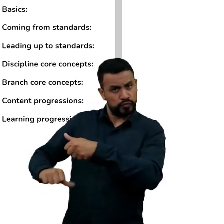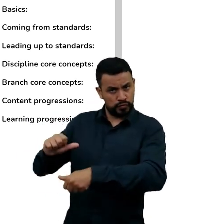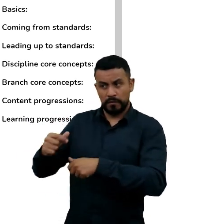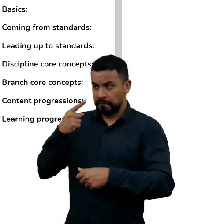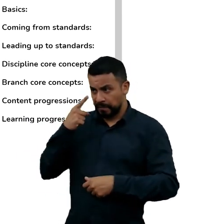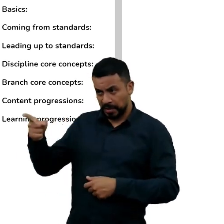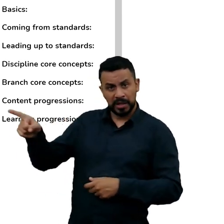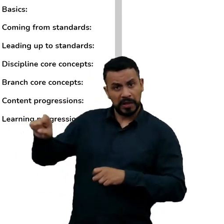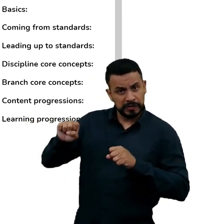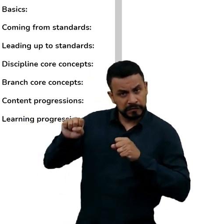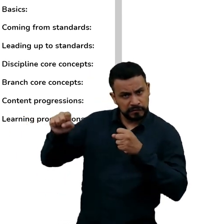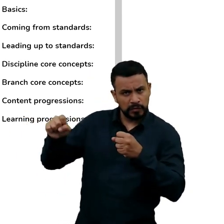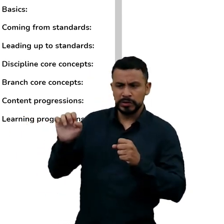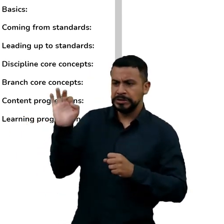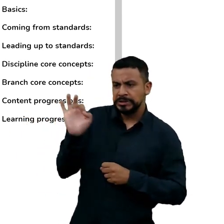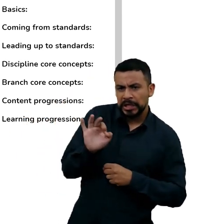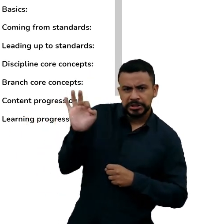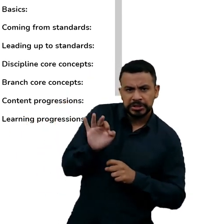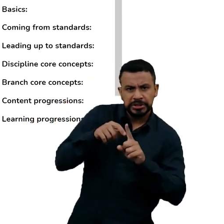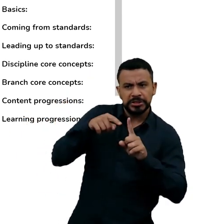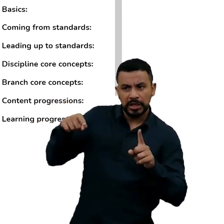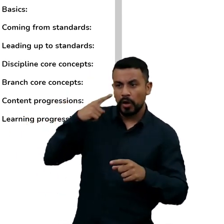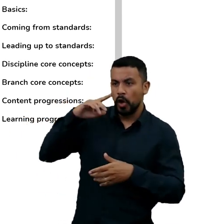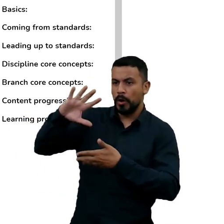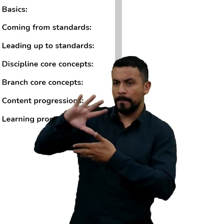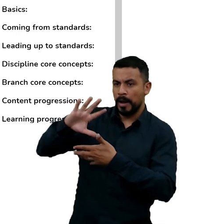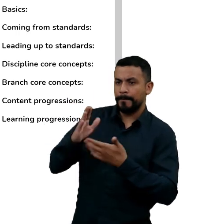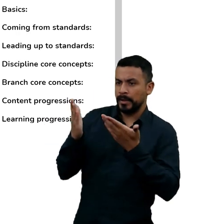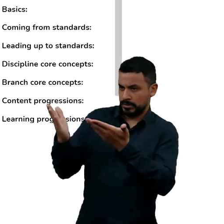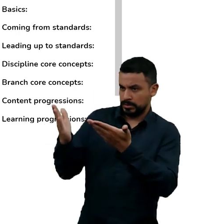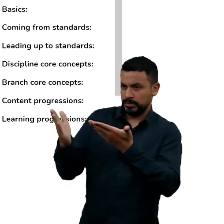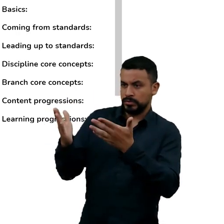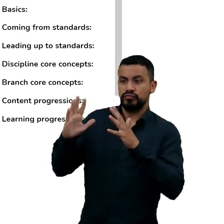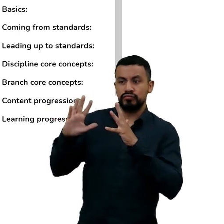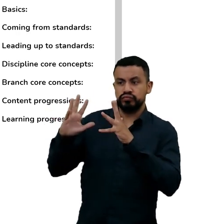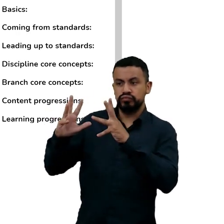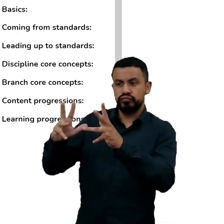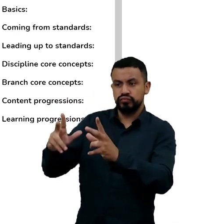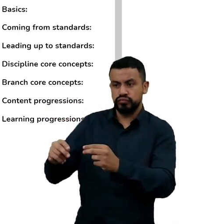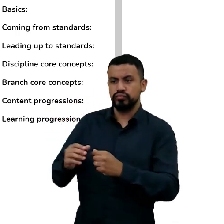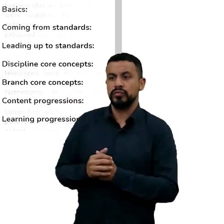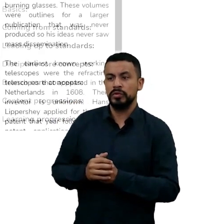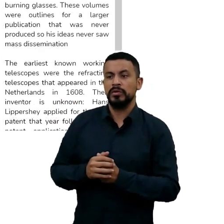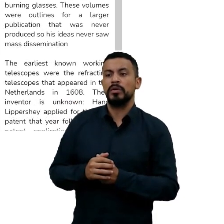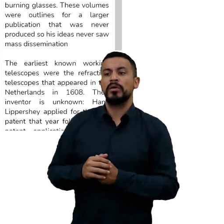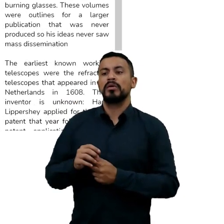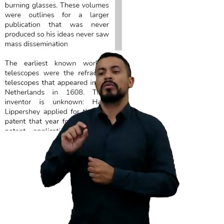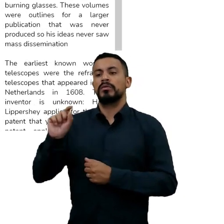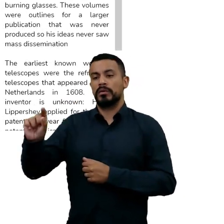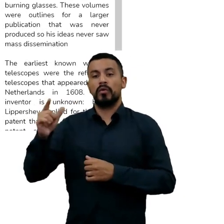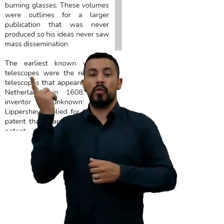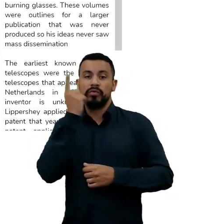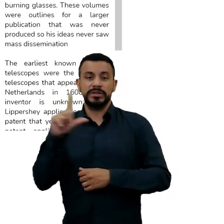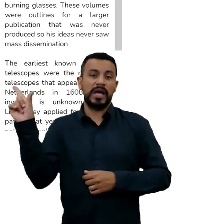dedicaram a estatística com esse mapa que nós vemos aqui diante de nós. Tudo aquilo que volta para